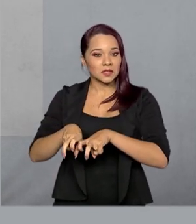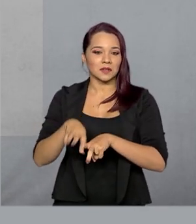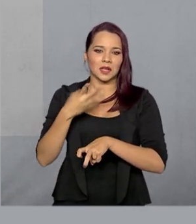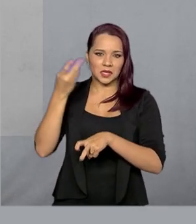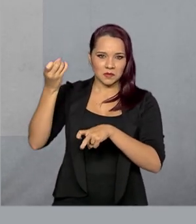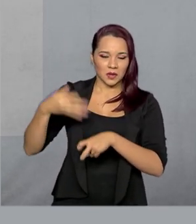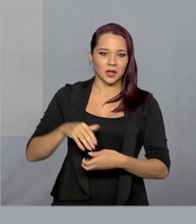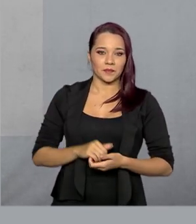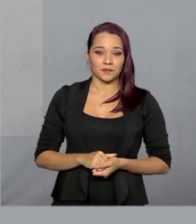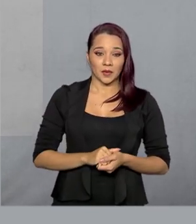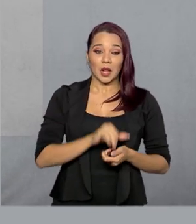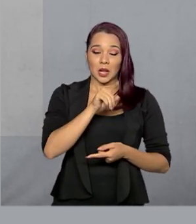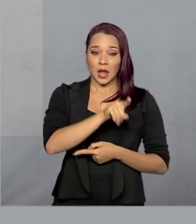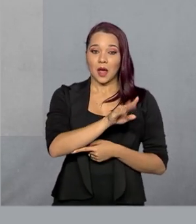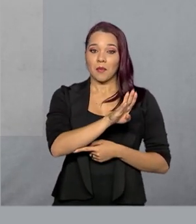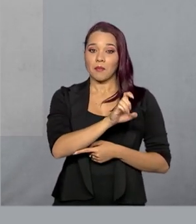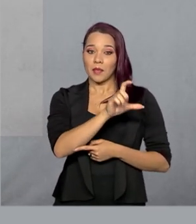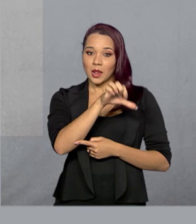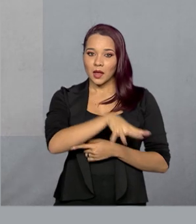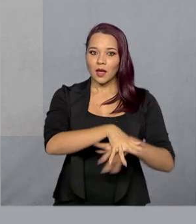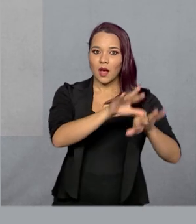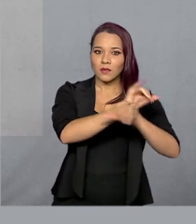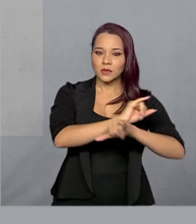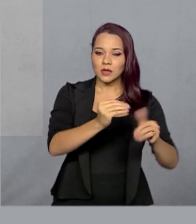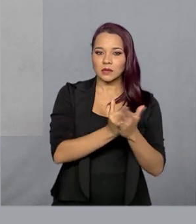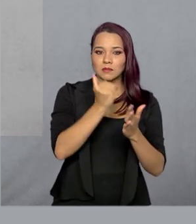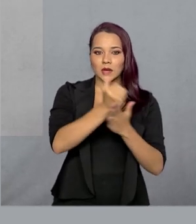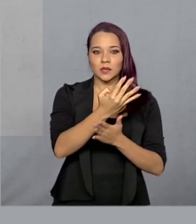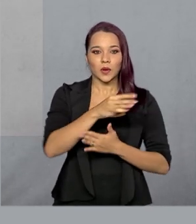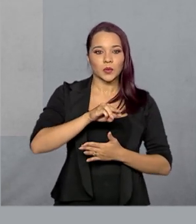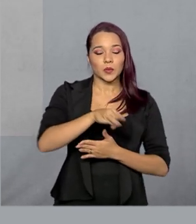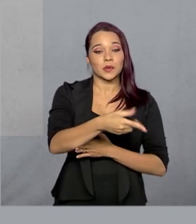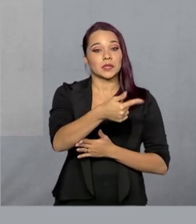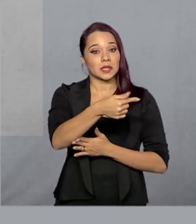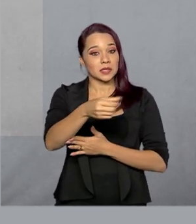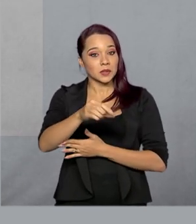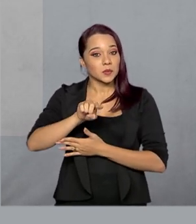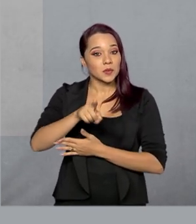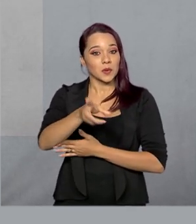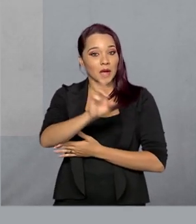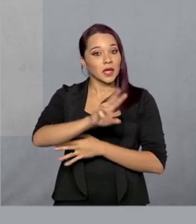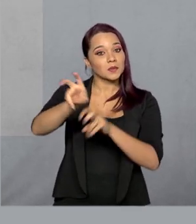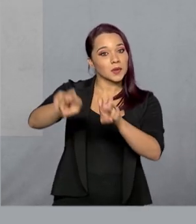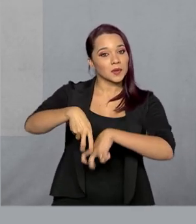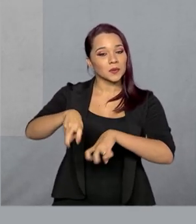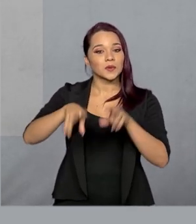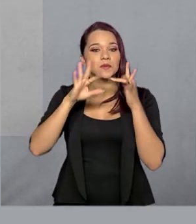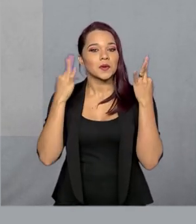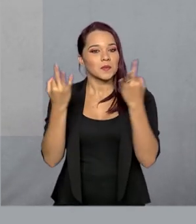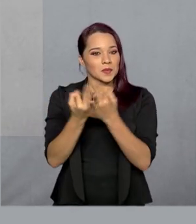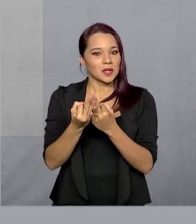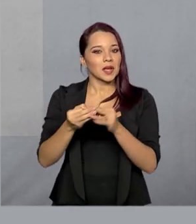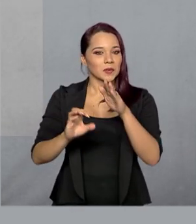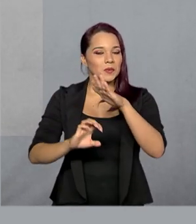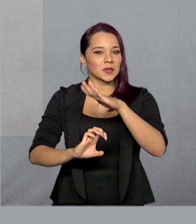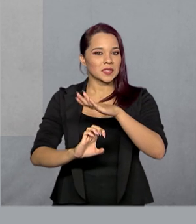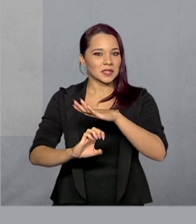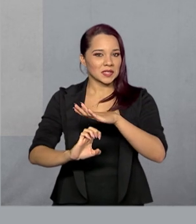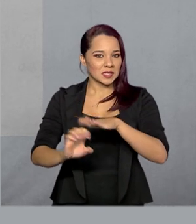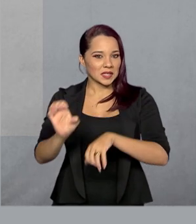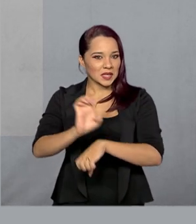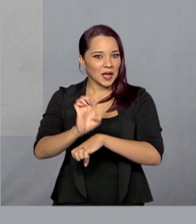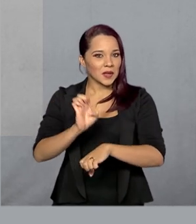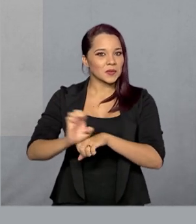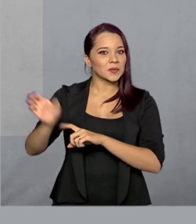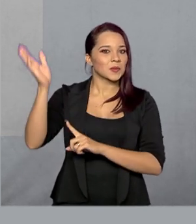ministro, em Belém, anunciando mais R 4,7 milhões para a agricultura familiar do Pará, já são R$ 25